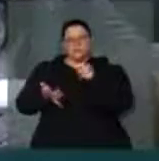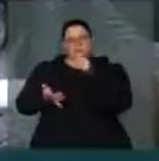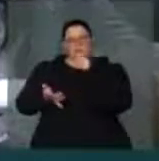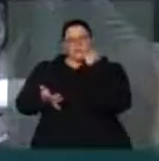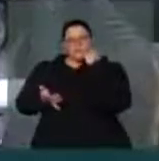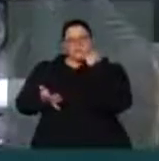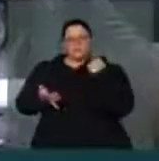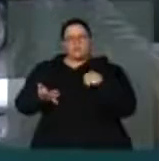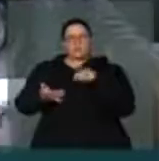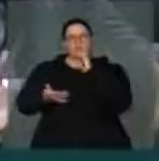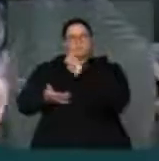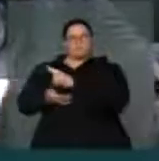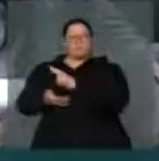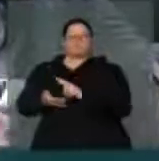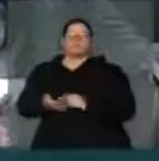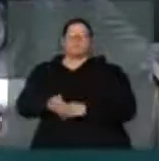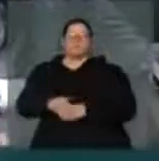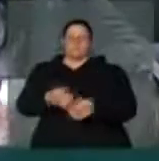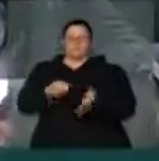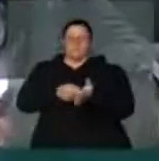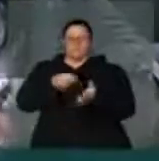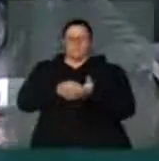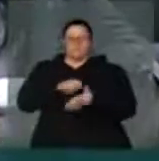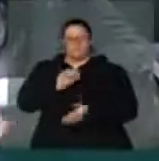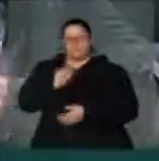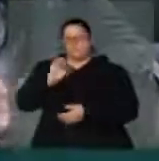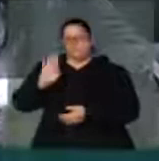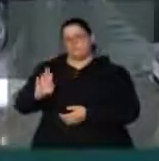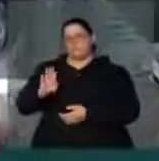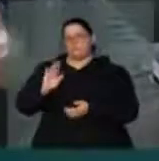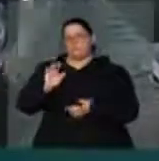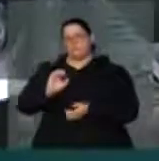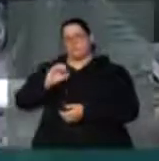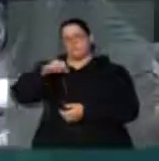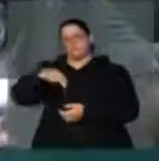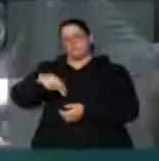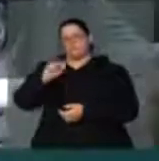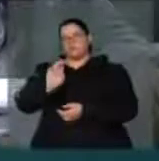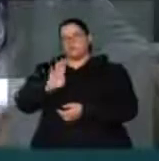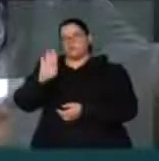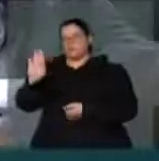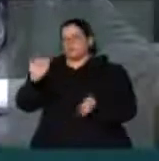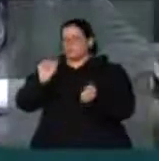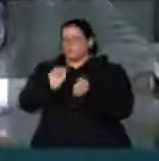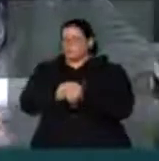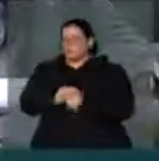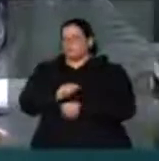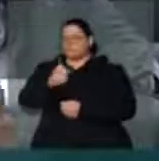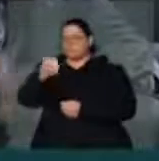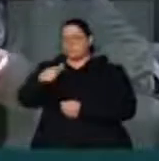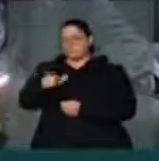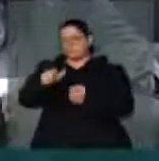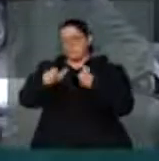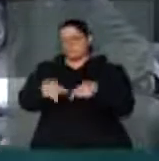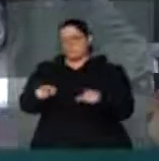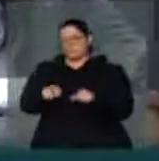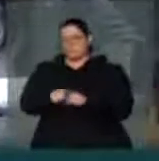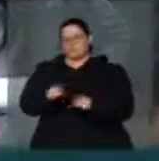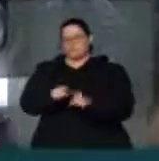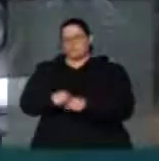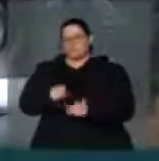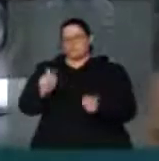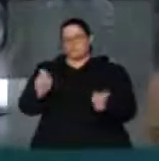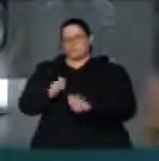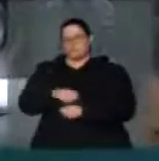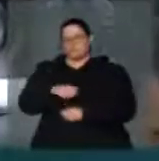essa reivindicação da OAB da CNBB e de outras entidades sociais e que possa isso ser colocado dentro